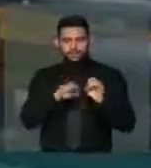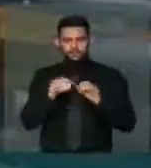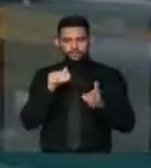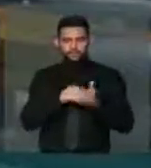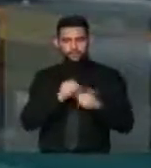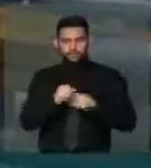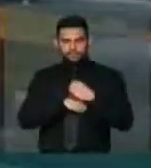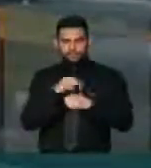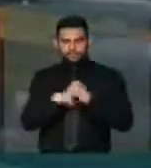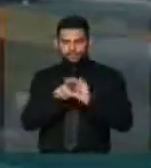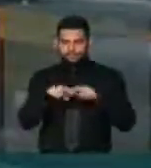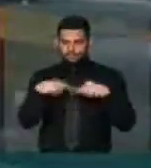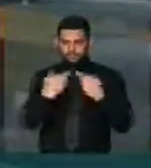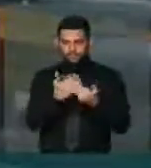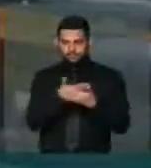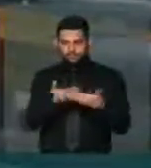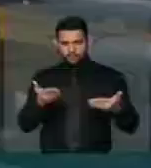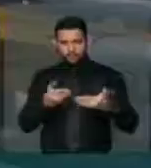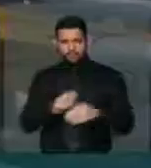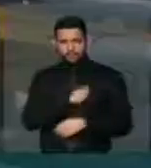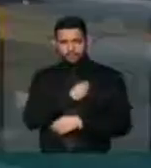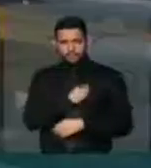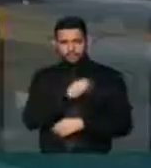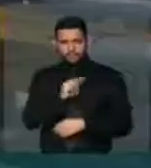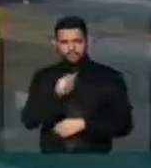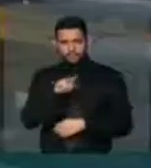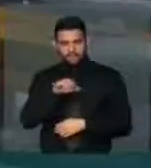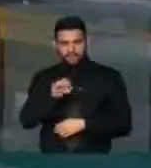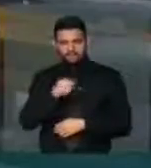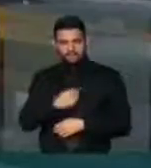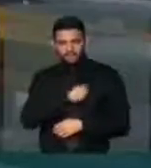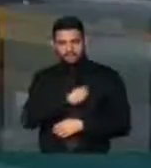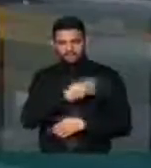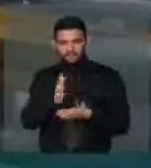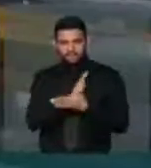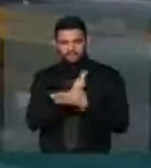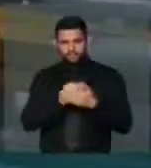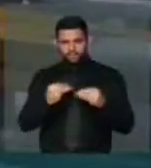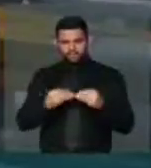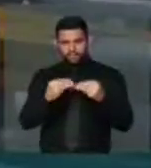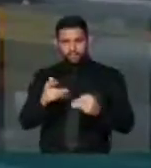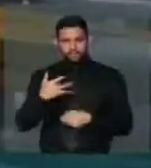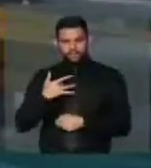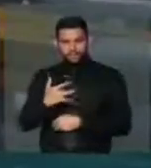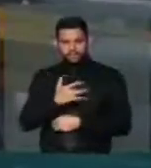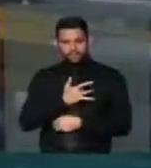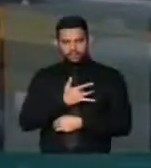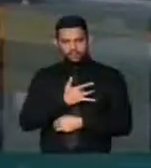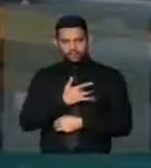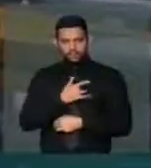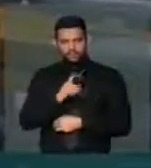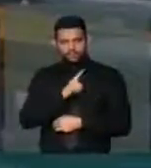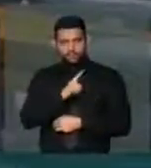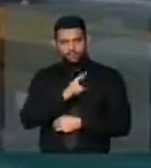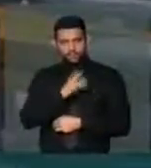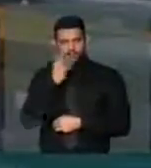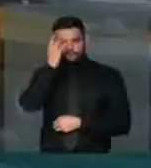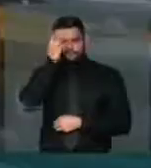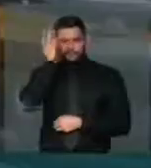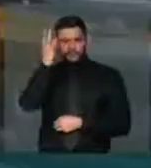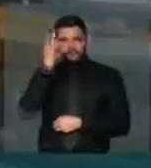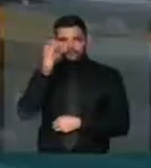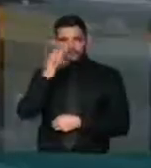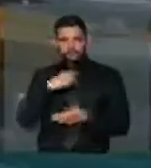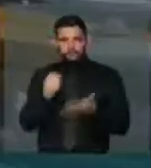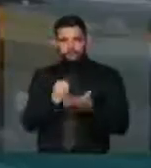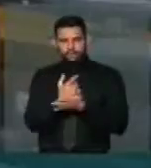passado, fez uma audiência pública com a presença da Anvisa, com a presença de órgãos do Ministério da Saúde e nós tivemos a facilitação